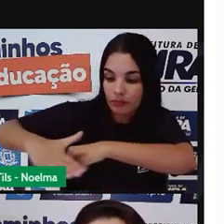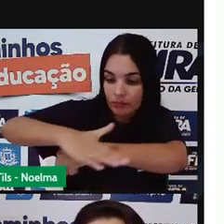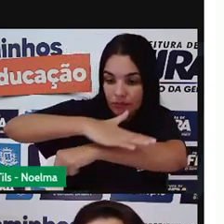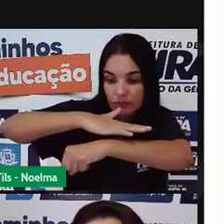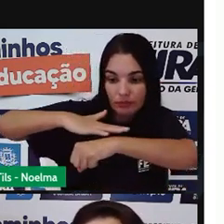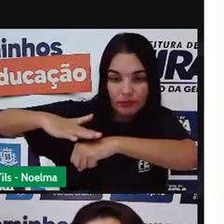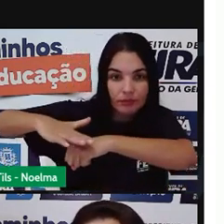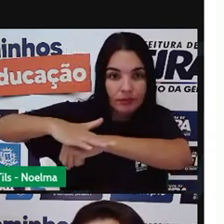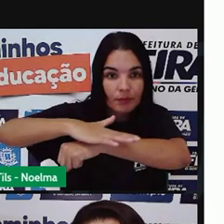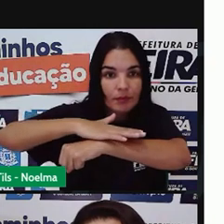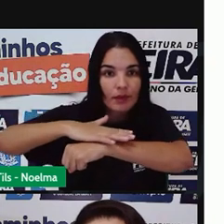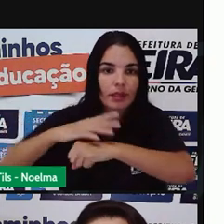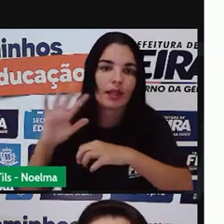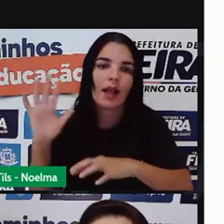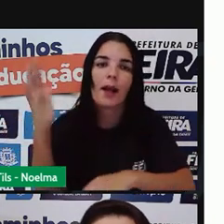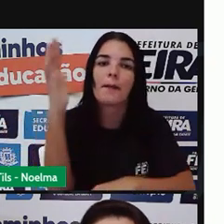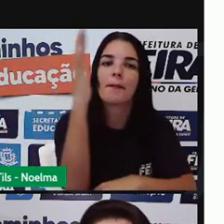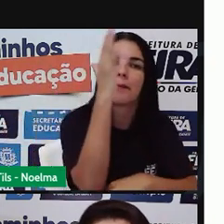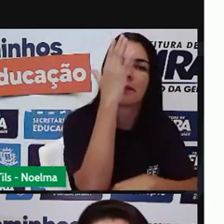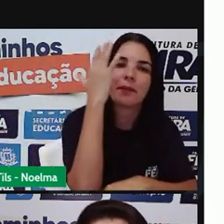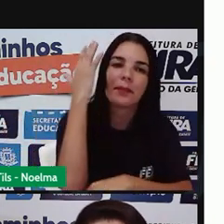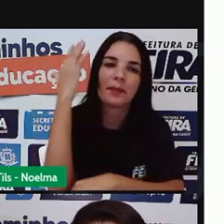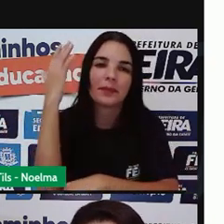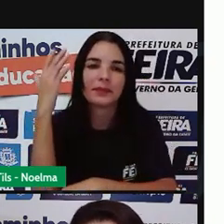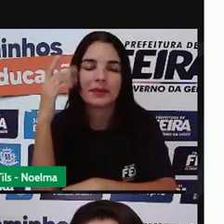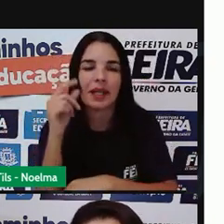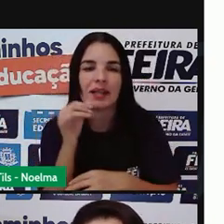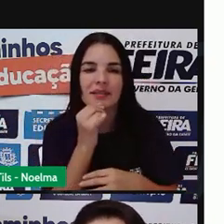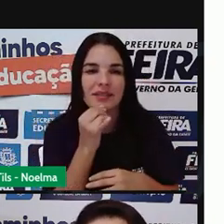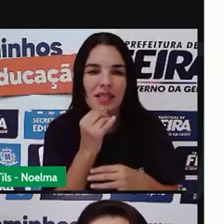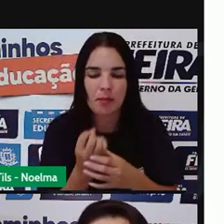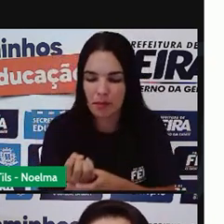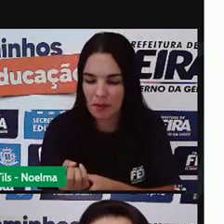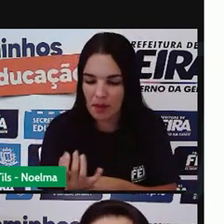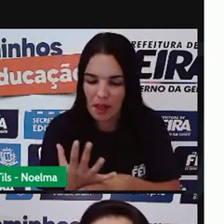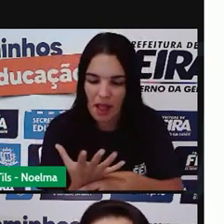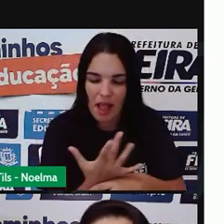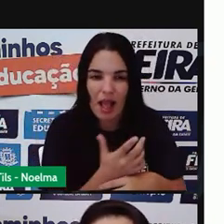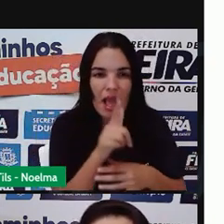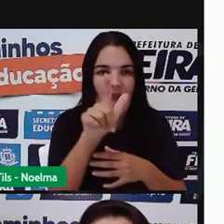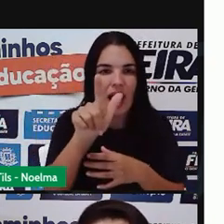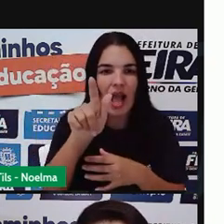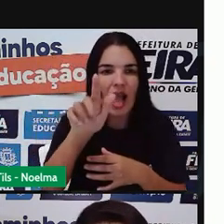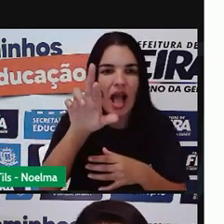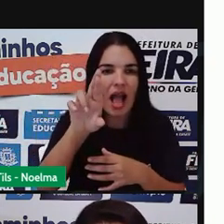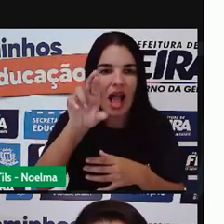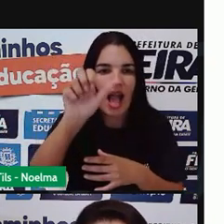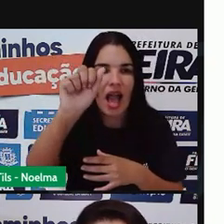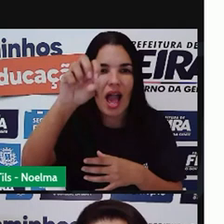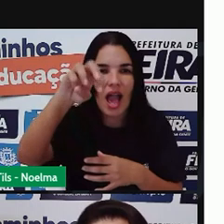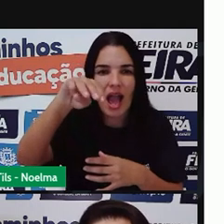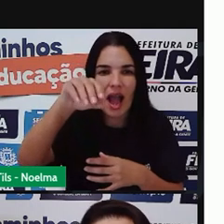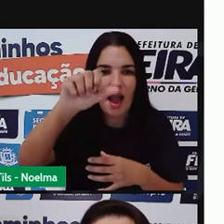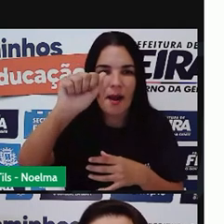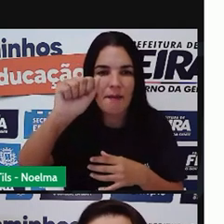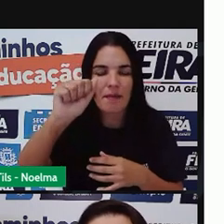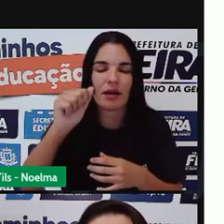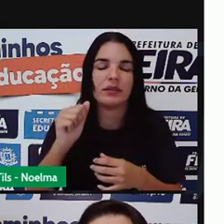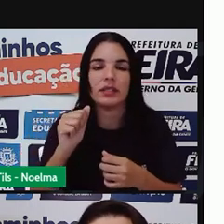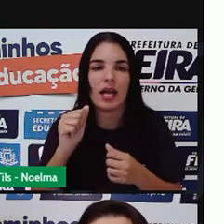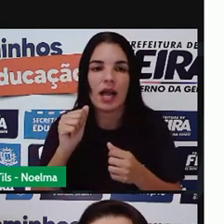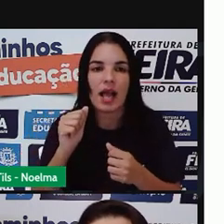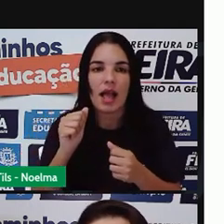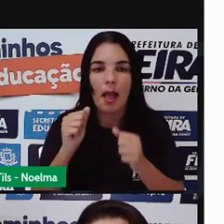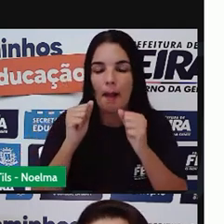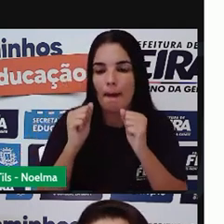vegetação. Plantas como as gramíneas as gramas elas impedem que esse solo seja retirado